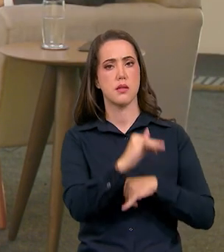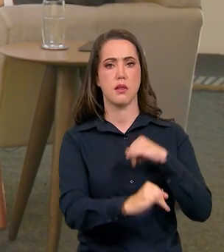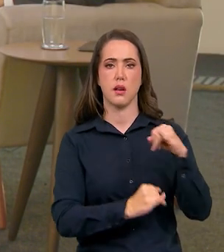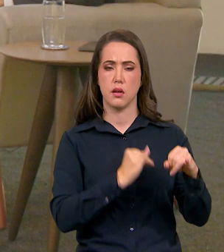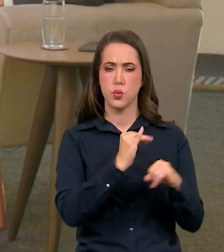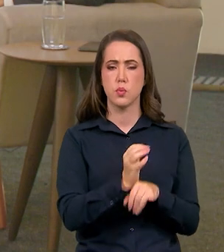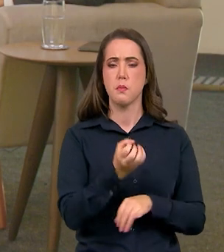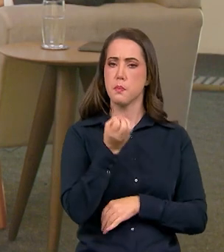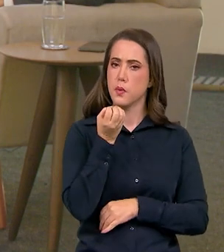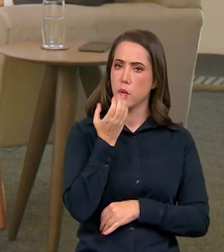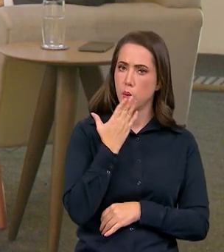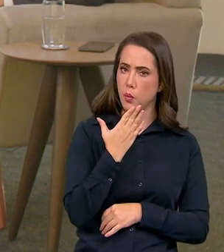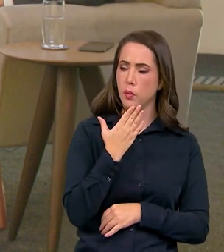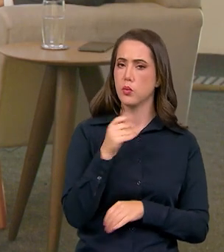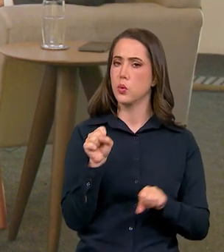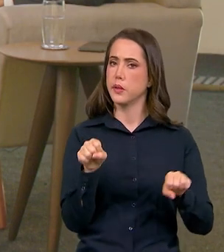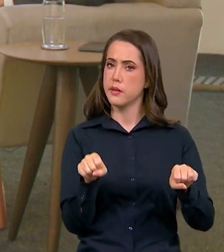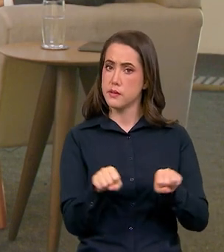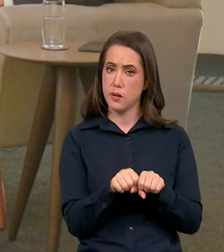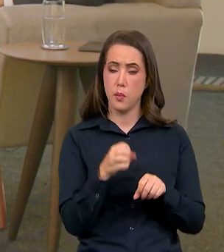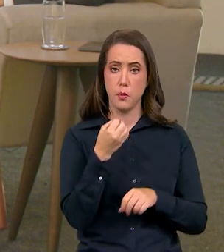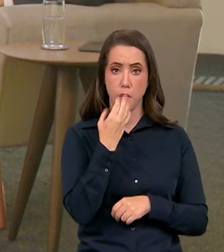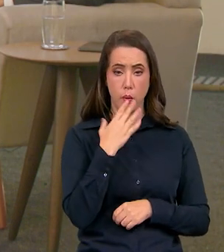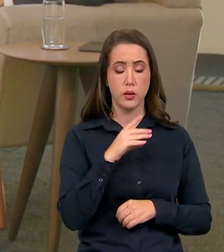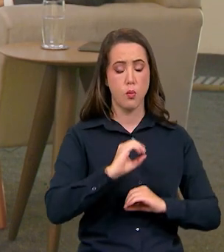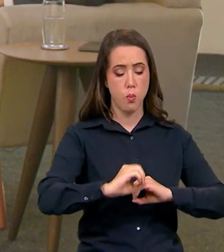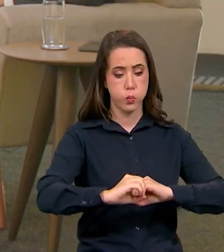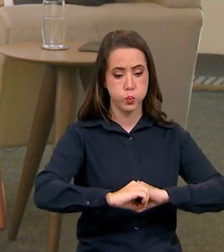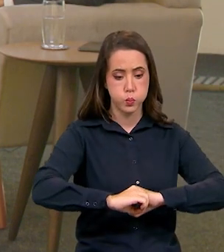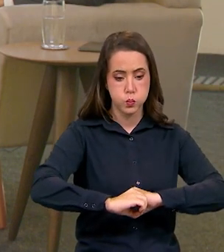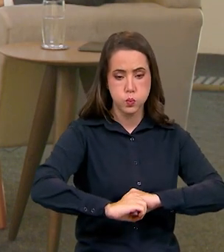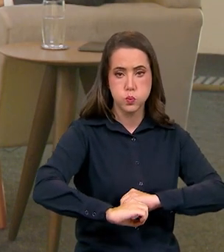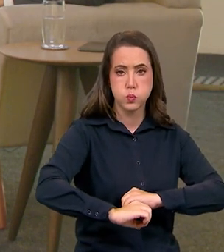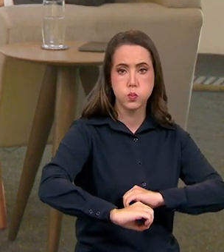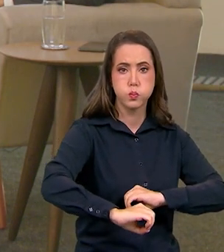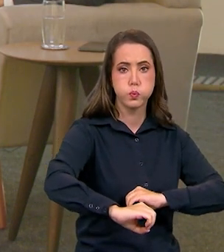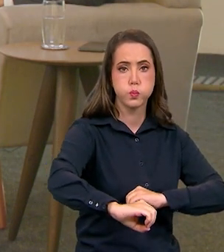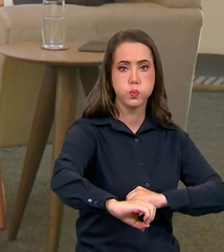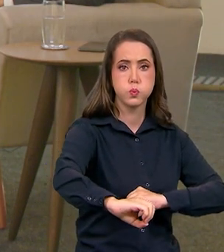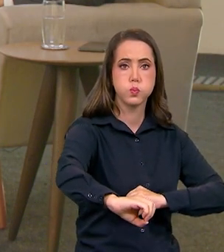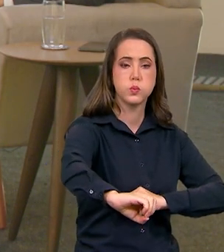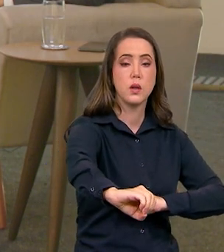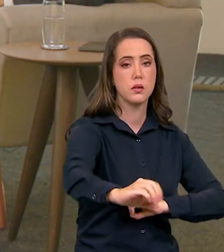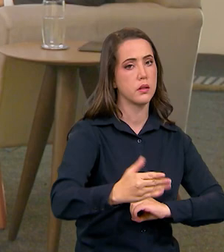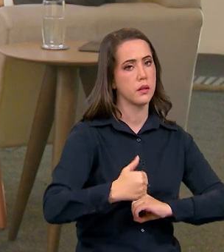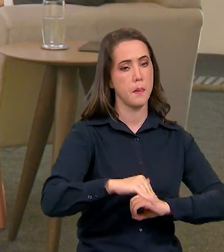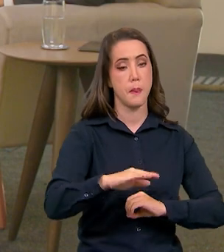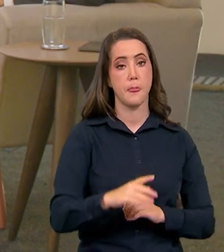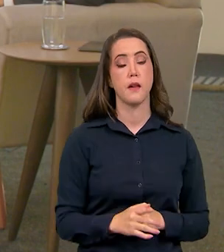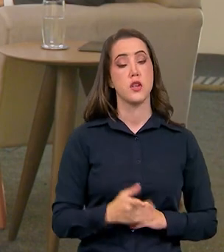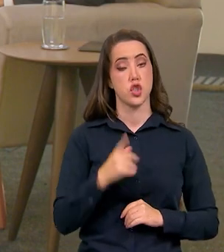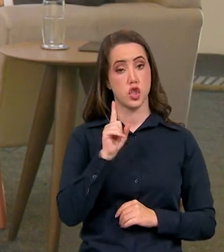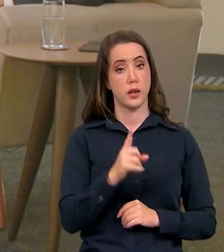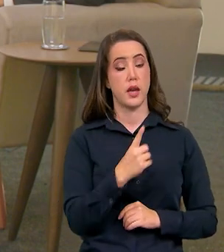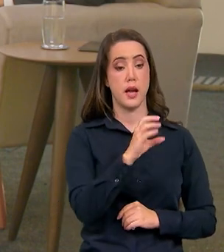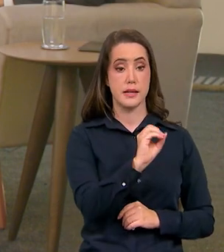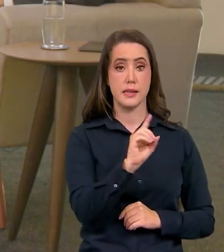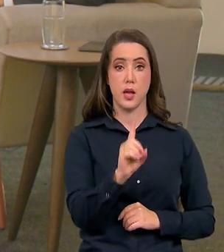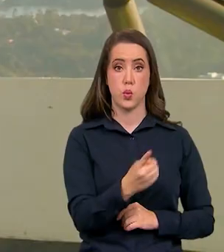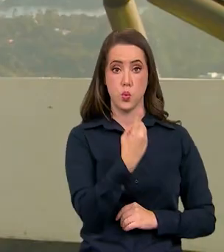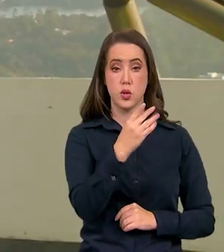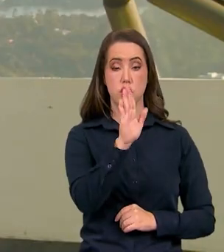conectividade. Então essas infovias já estão em execução, inclusive temos a infovia 01 que está pronta